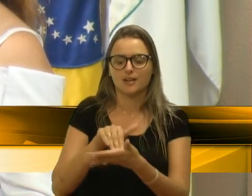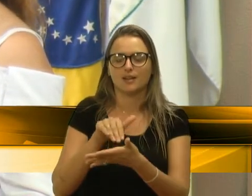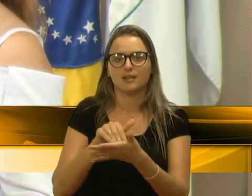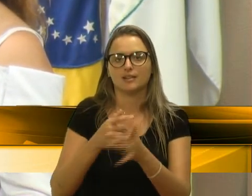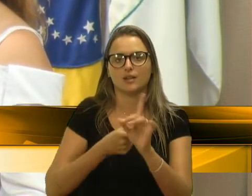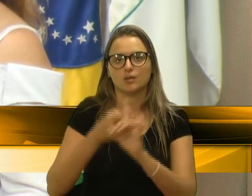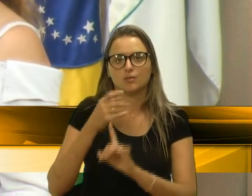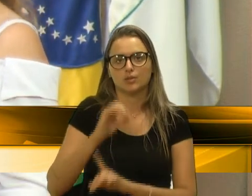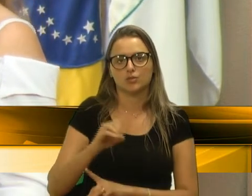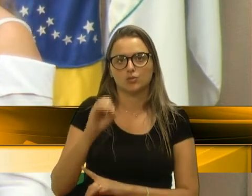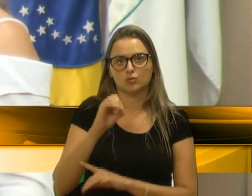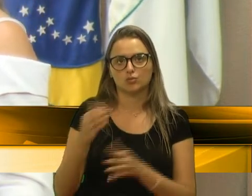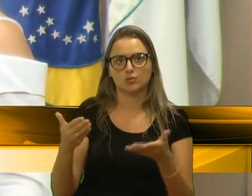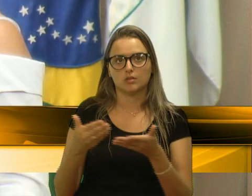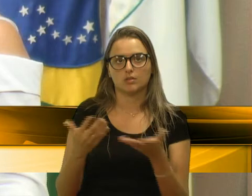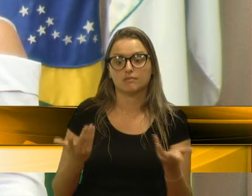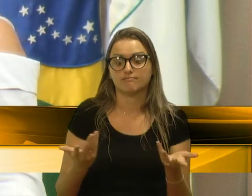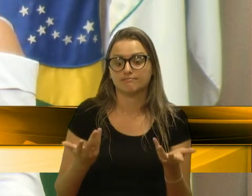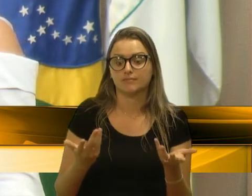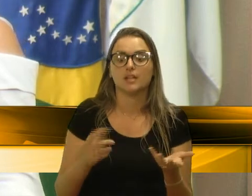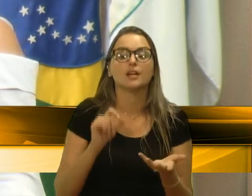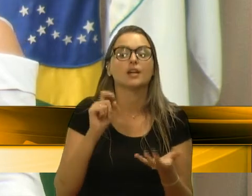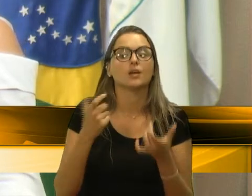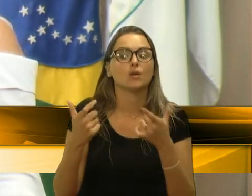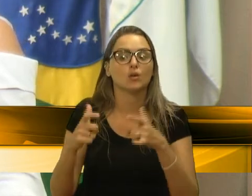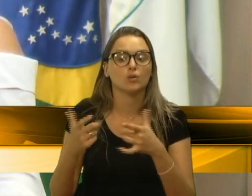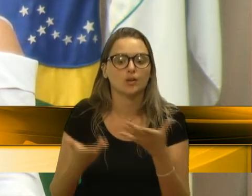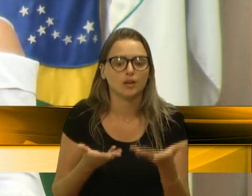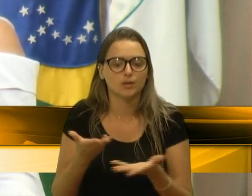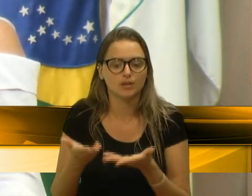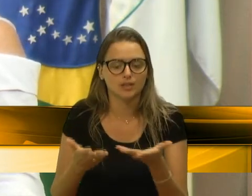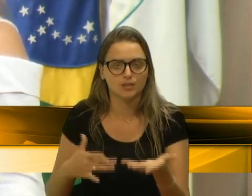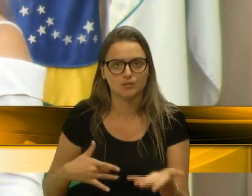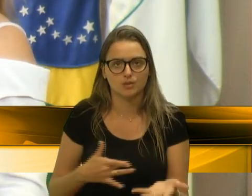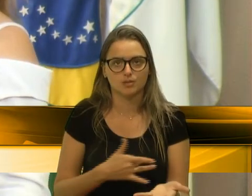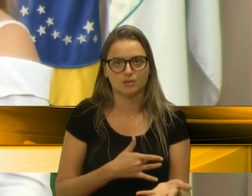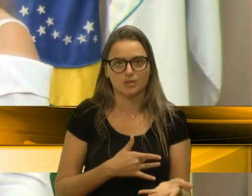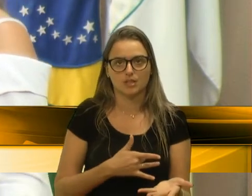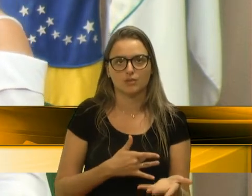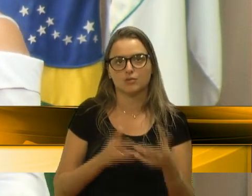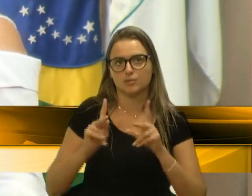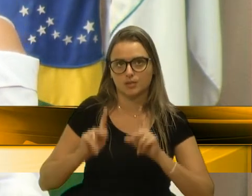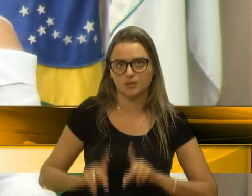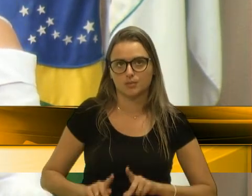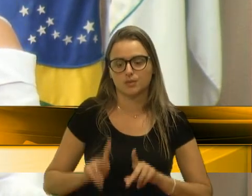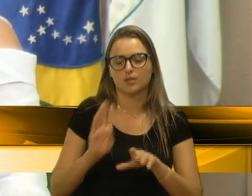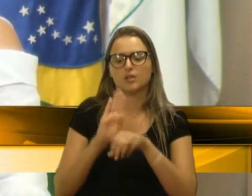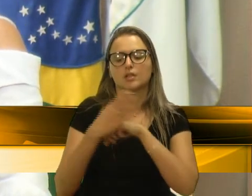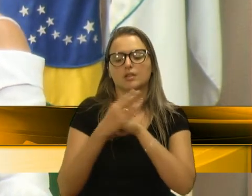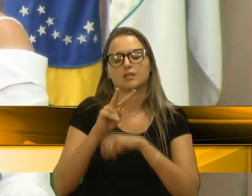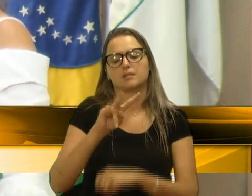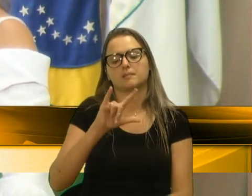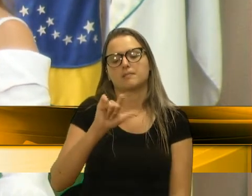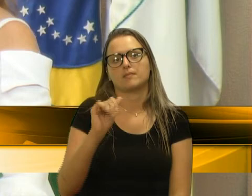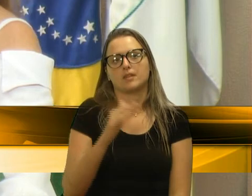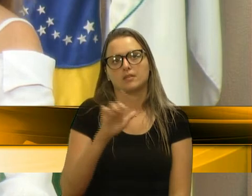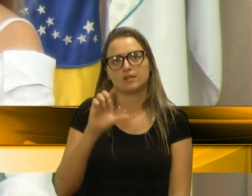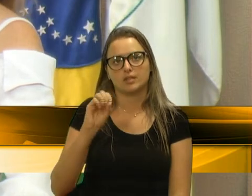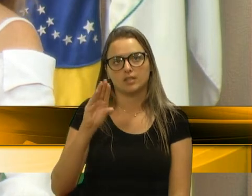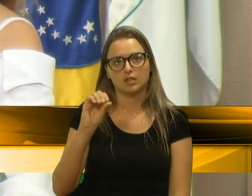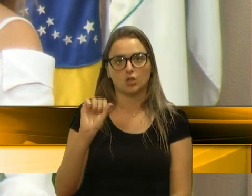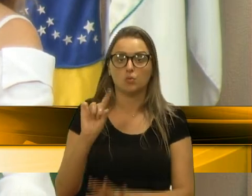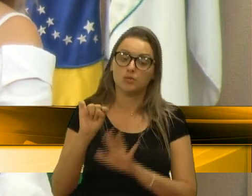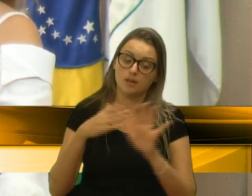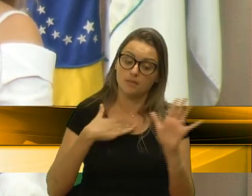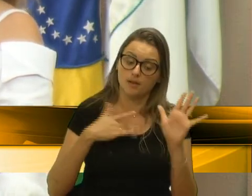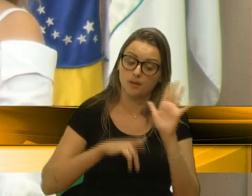imóvel, aonde serão os atendimentos em saúde para essa população do Vila Lobos? Então, fica esse questionamento.